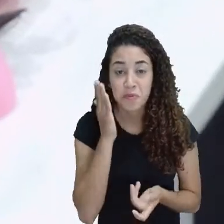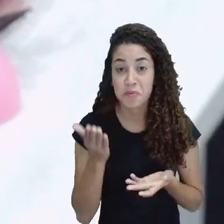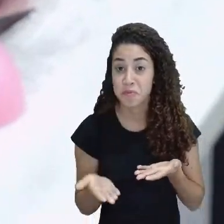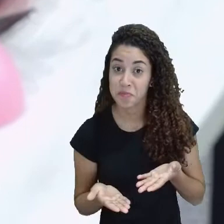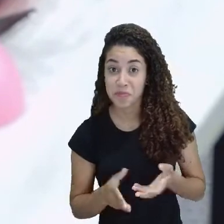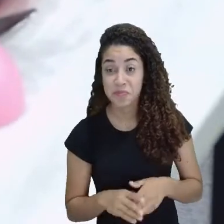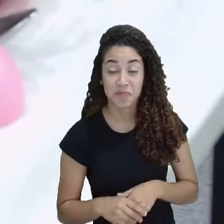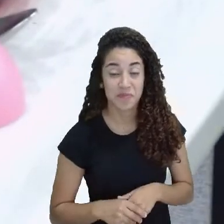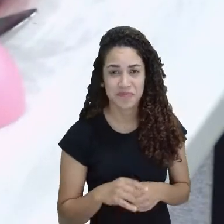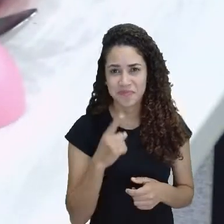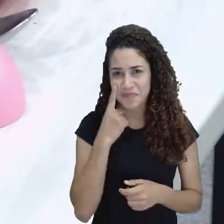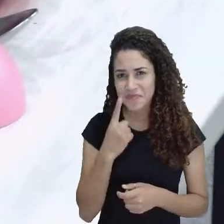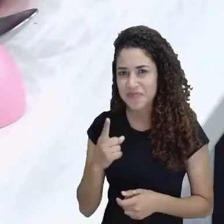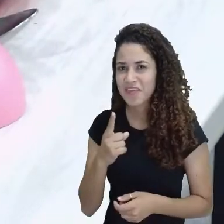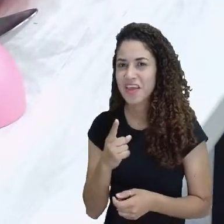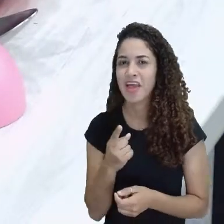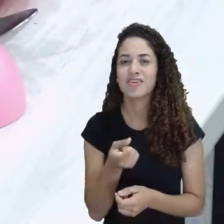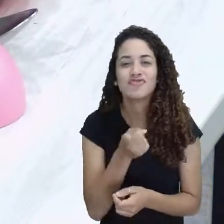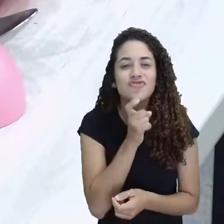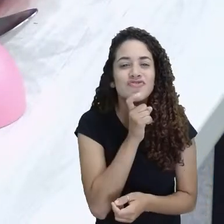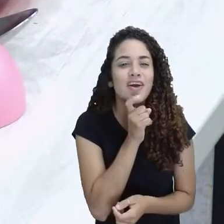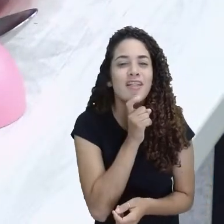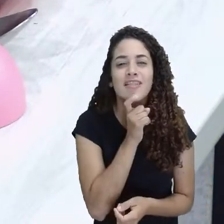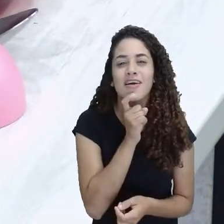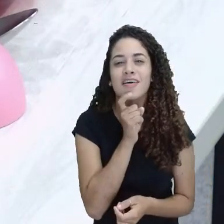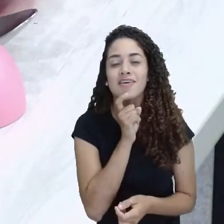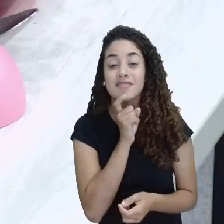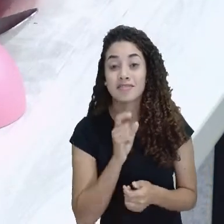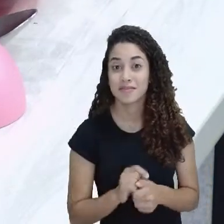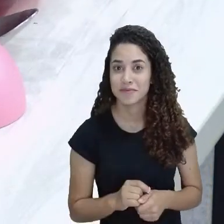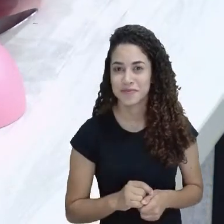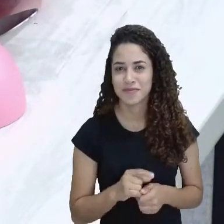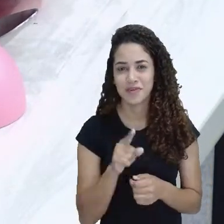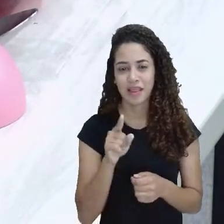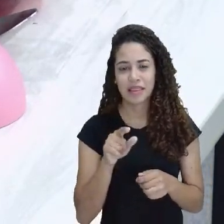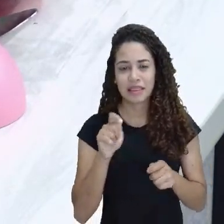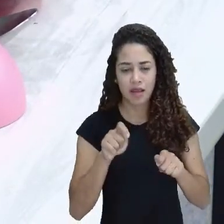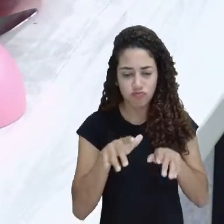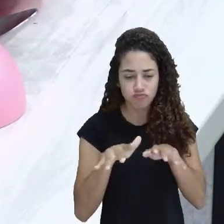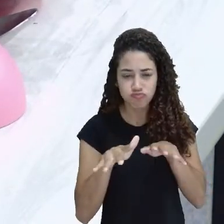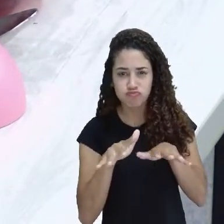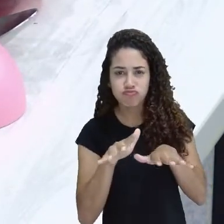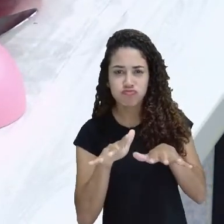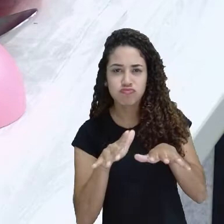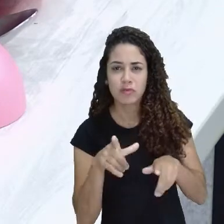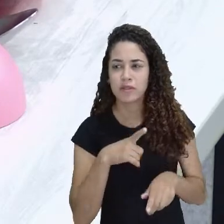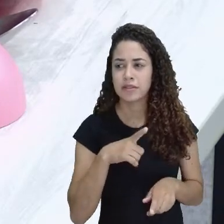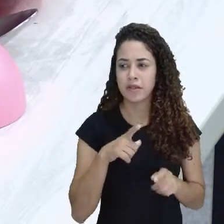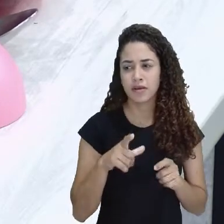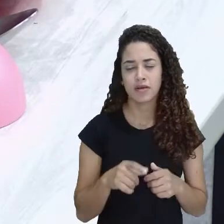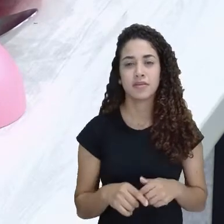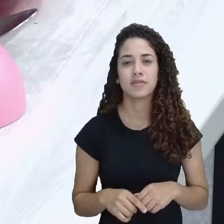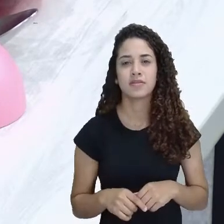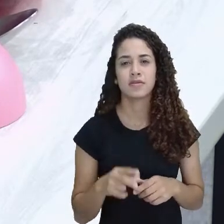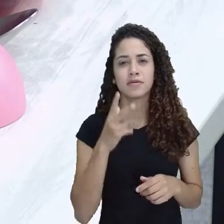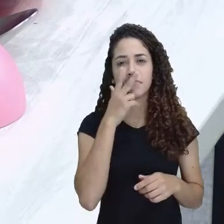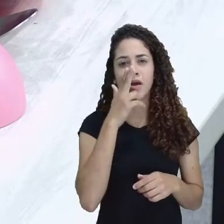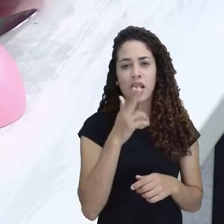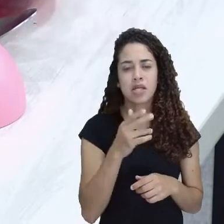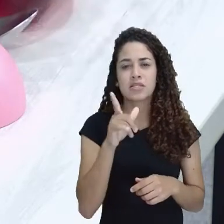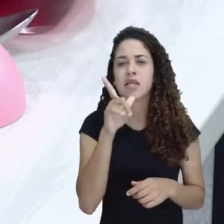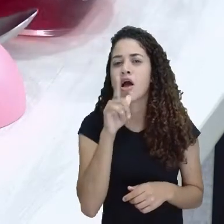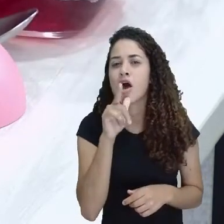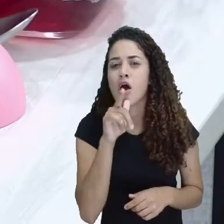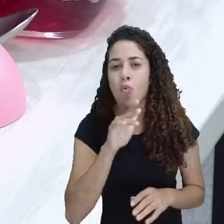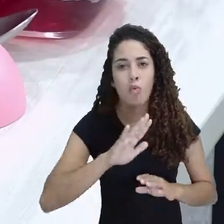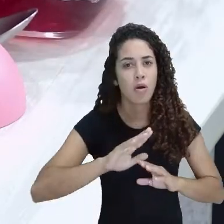Olha só. É bem geladinha. E ela, ó, treme, treme, treme um pouquinho. Parece que tá líquido, mas não